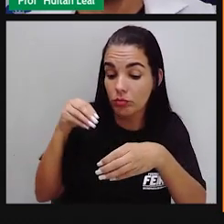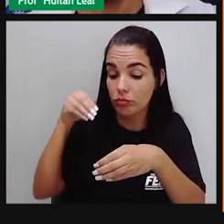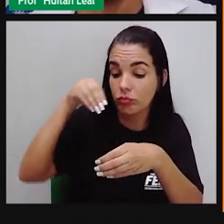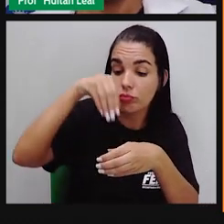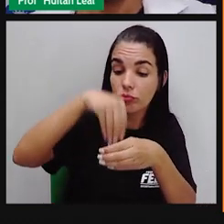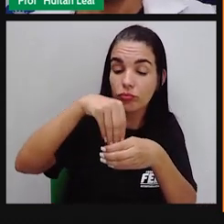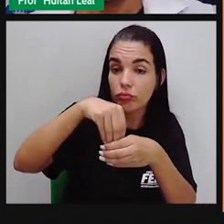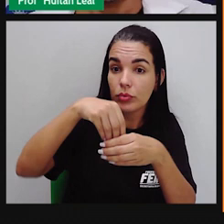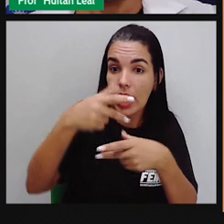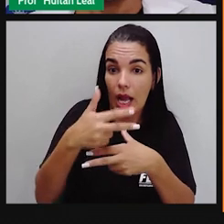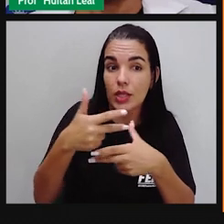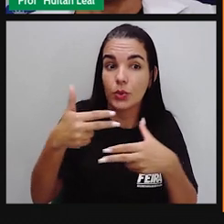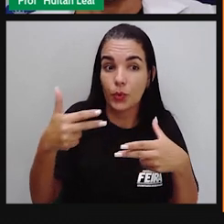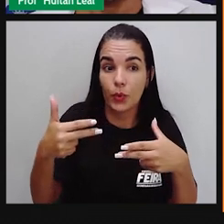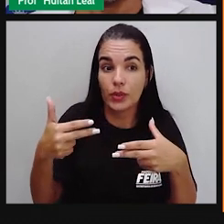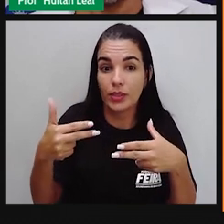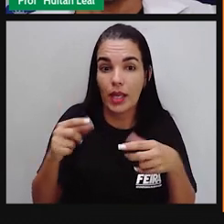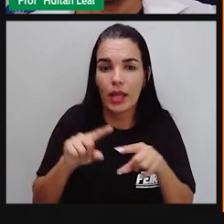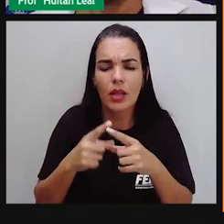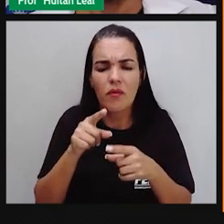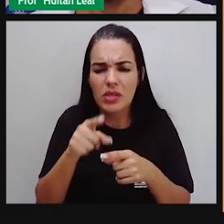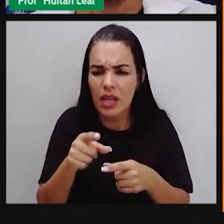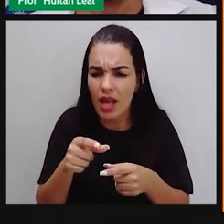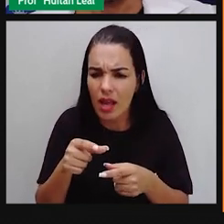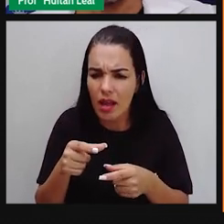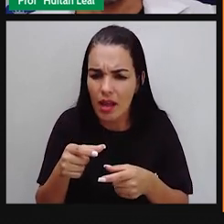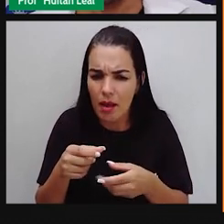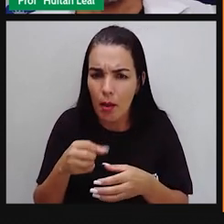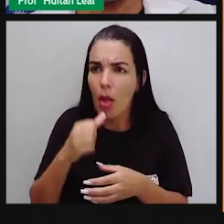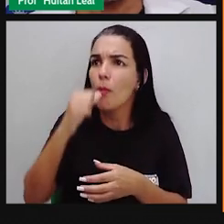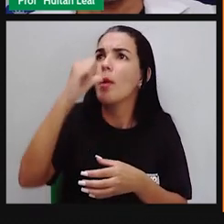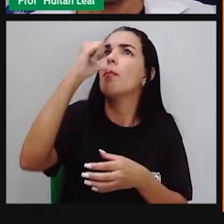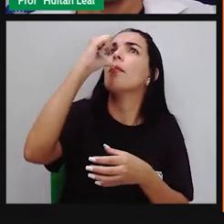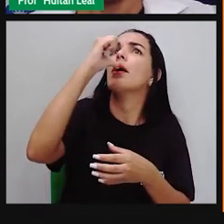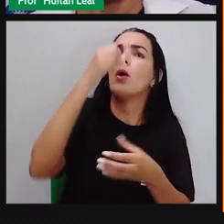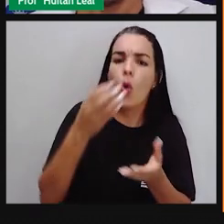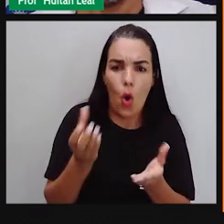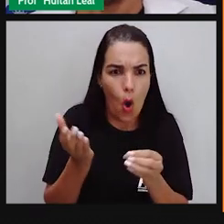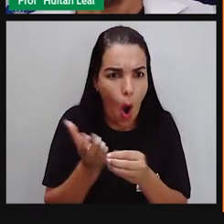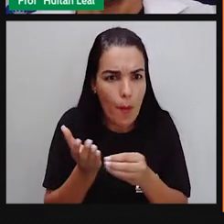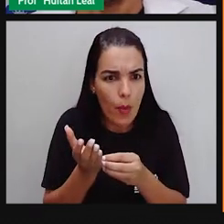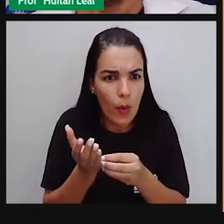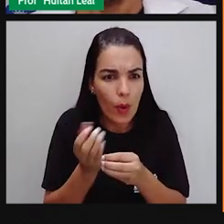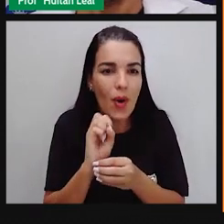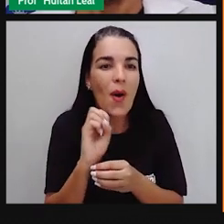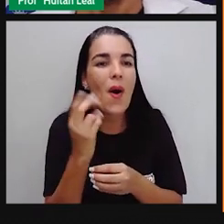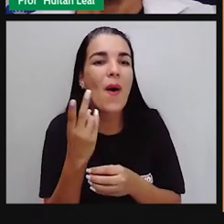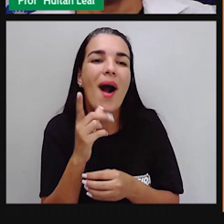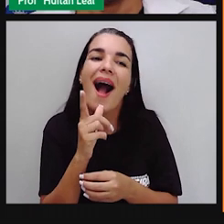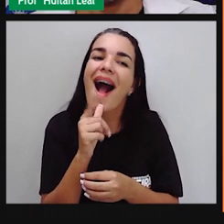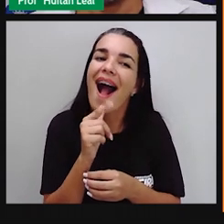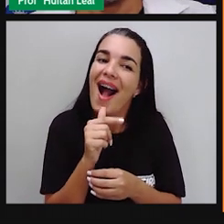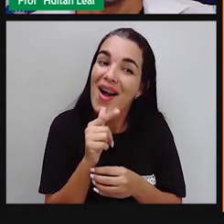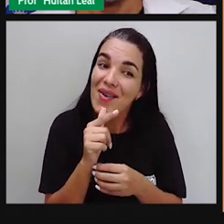que é o conteúdo. Então, você bebe o copo ou o que está dentro do copo, a água? Estamos fazendo a troca.